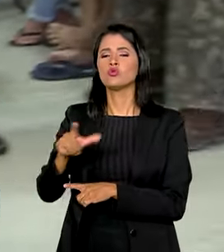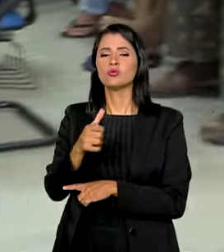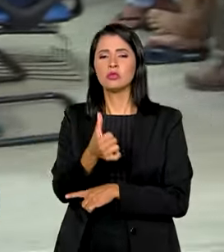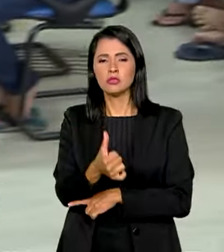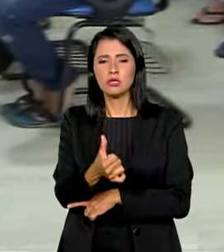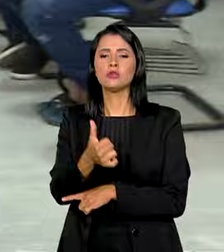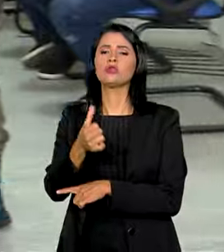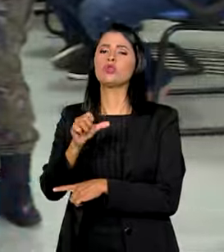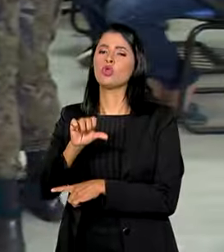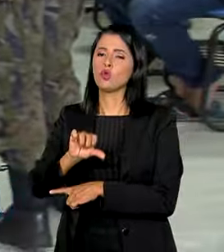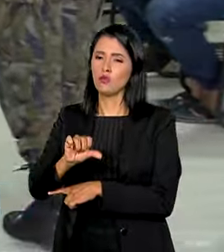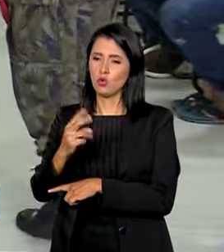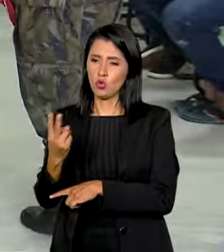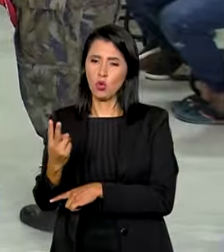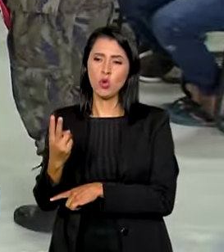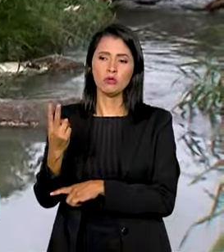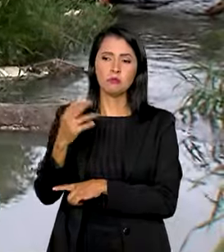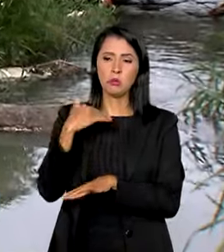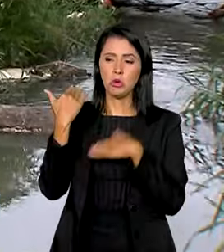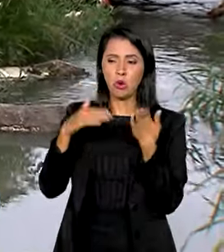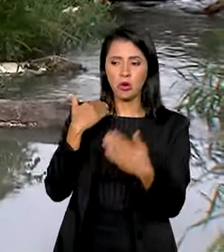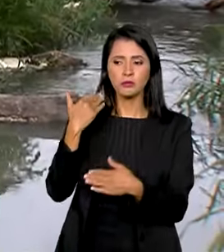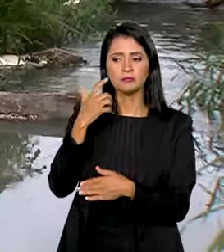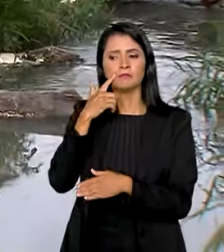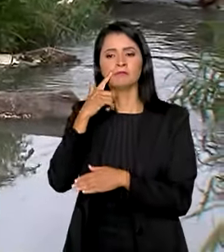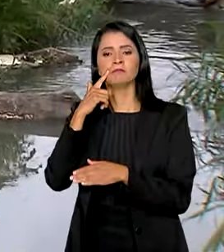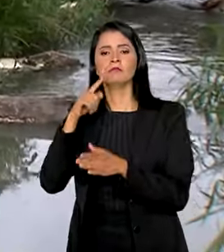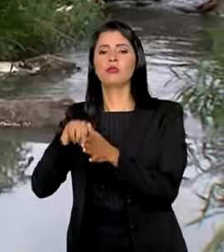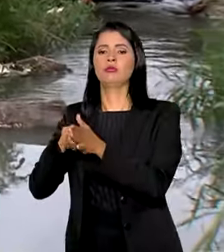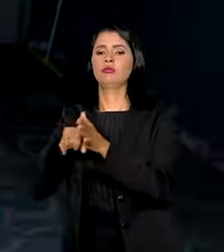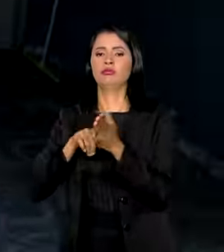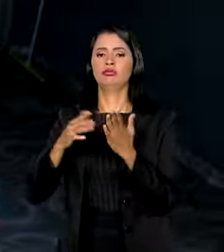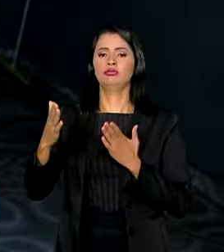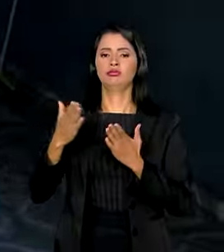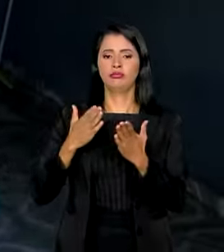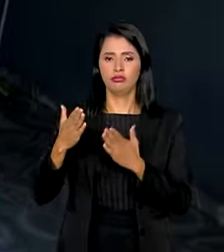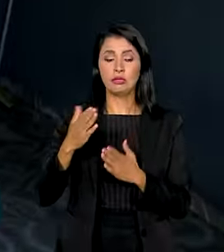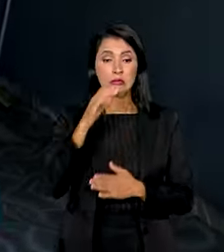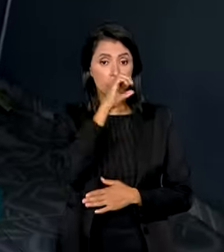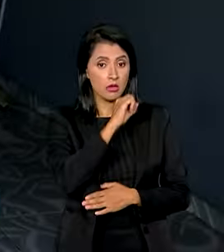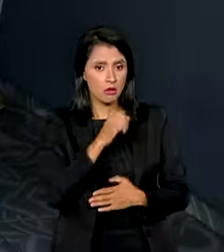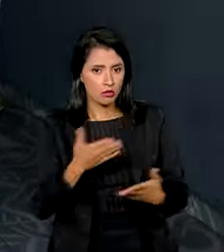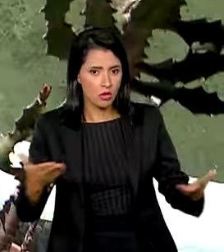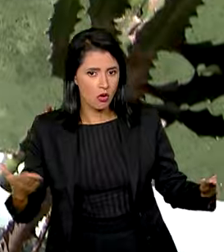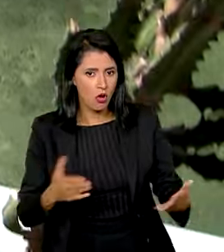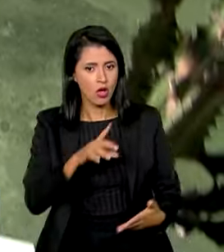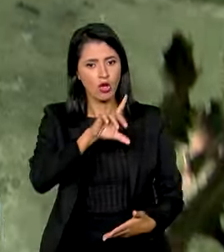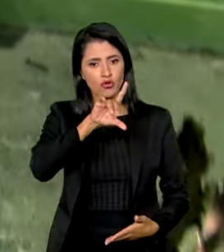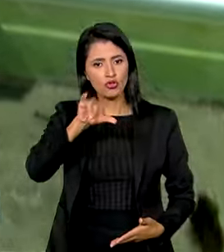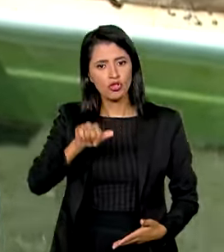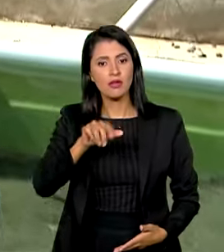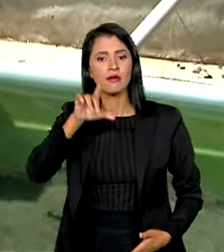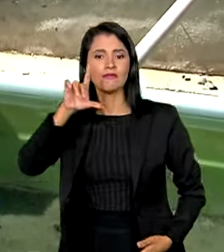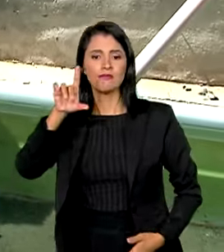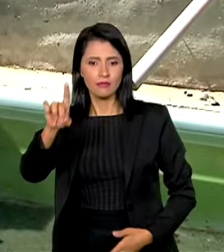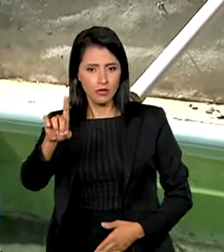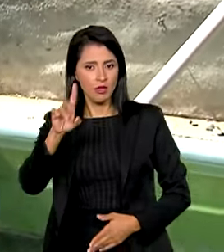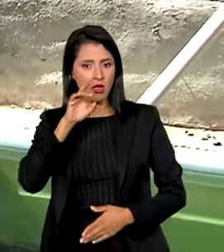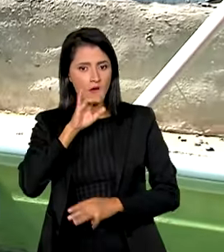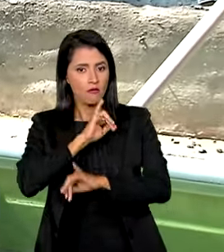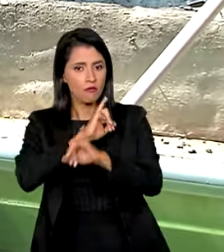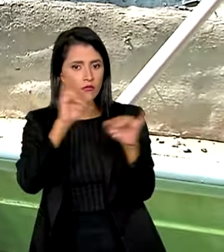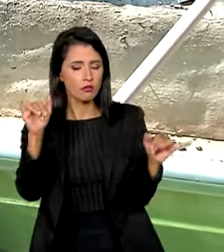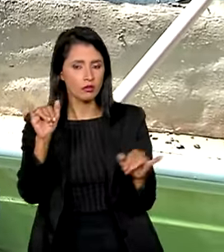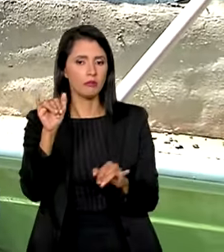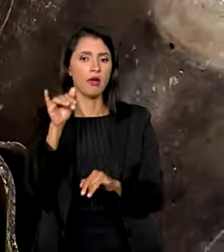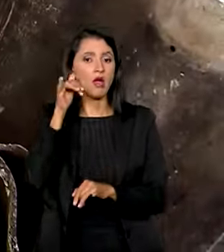óbitos estão em investigação. Então, neste sábado, será o dia D para reforçar as ações